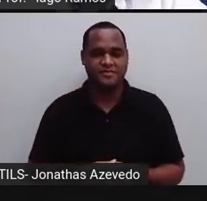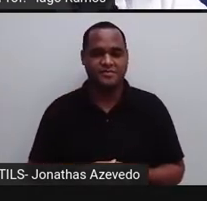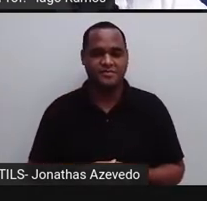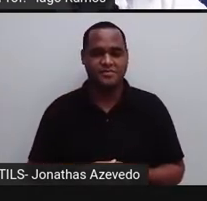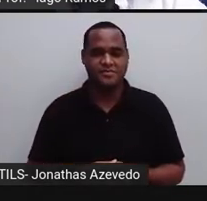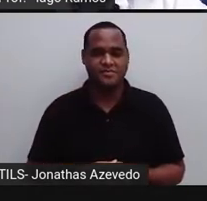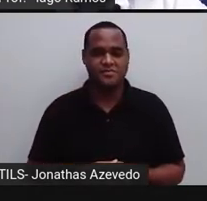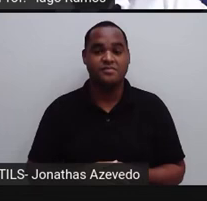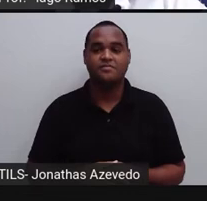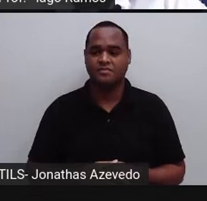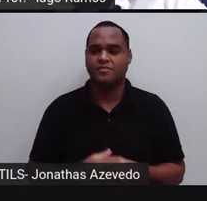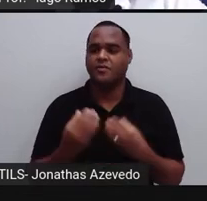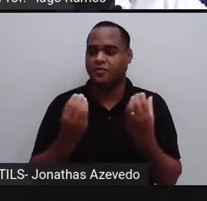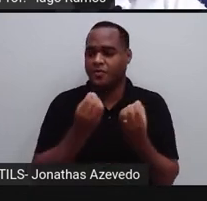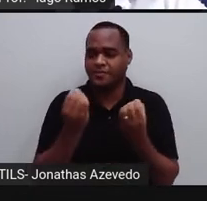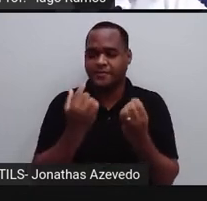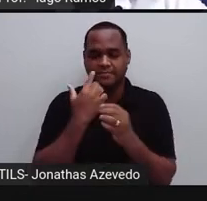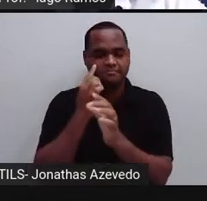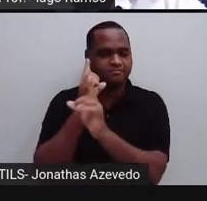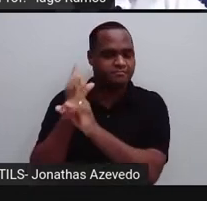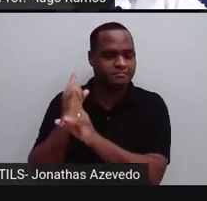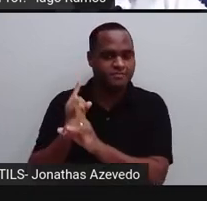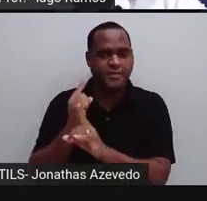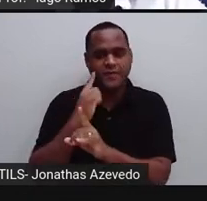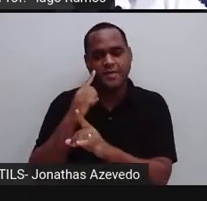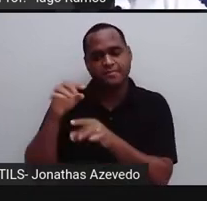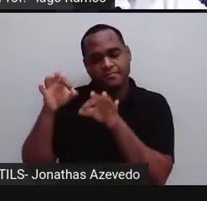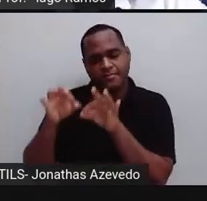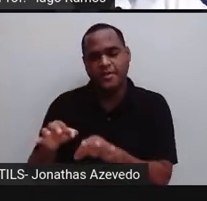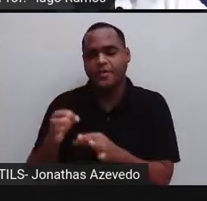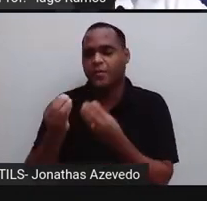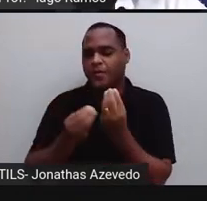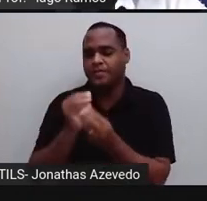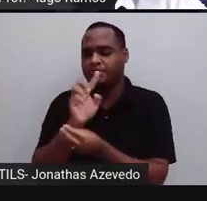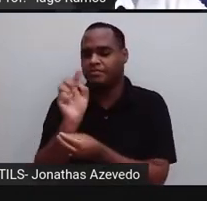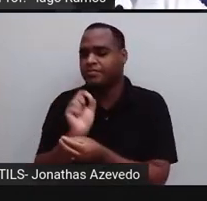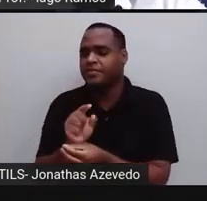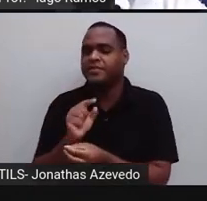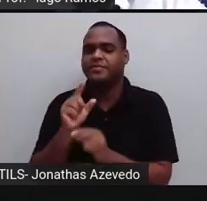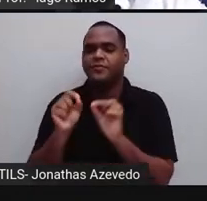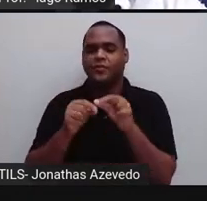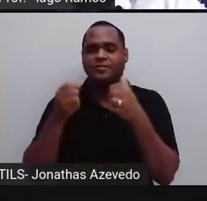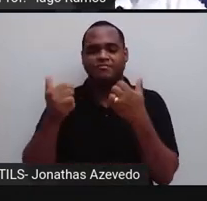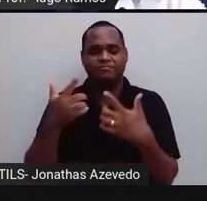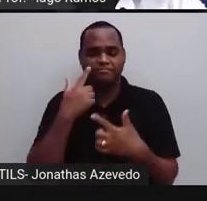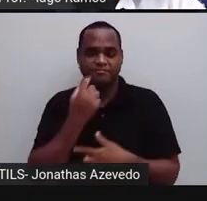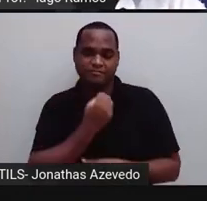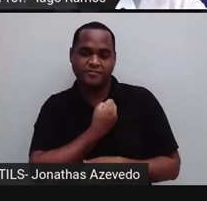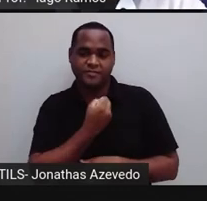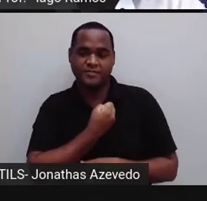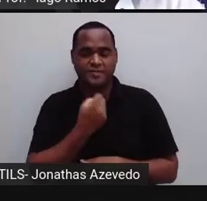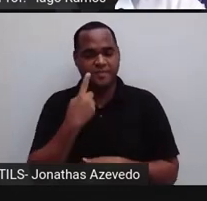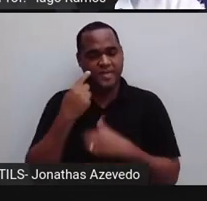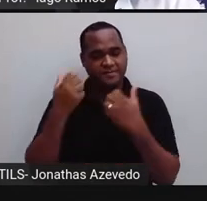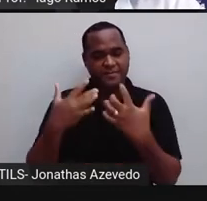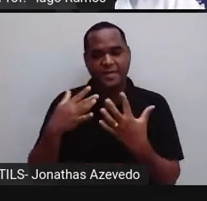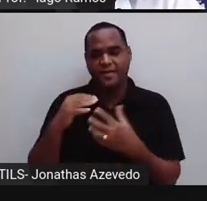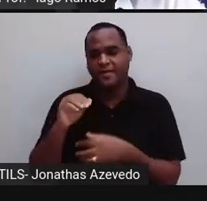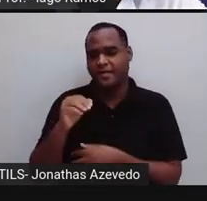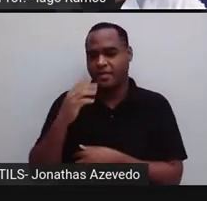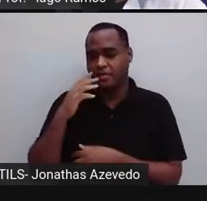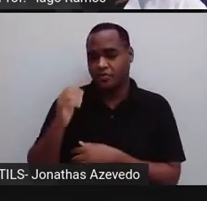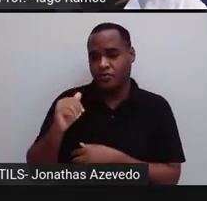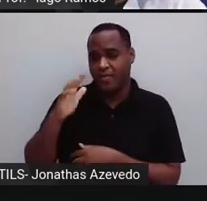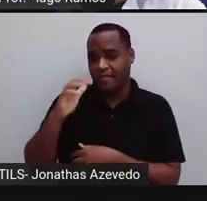Como é que a gente acha esse número para ficar na posição da interrogação? Lembrando que esse número ele tem que ser maior ou igual a 1